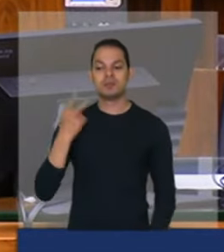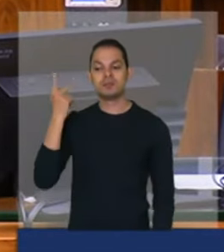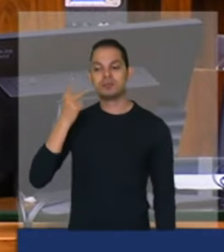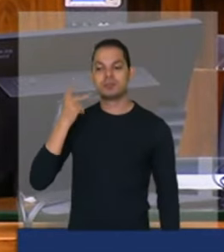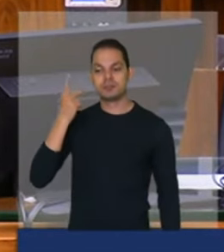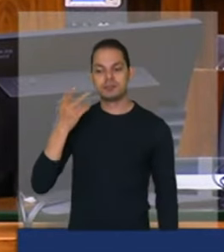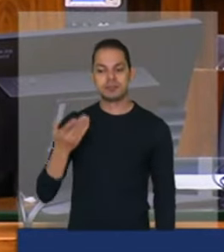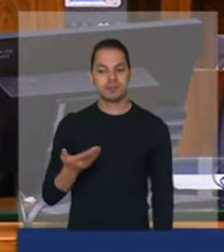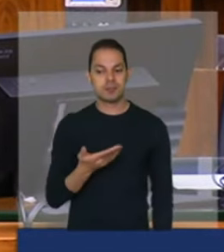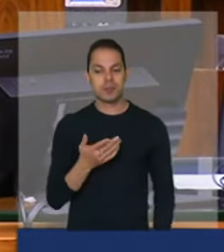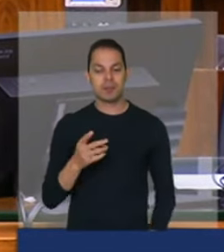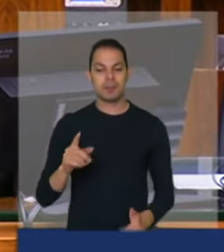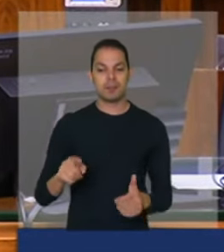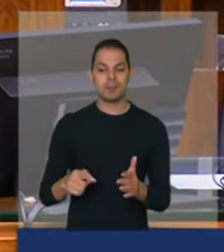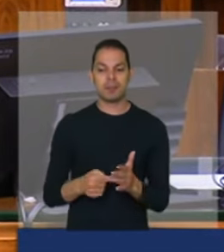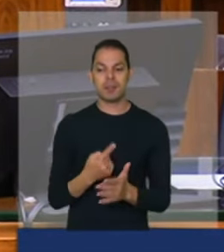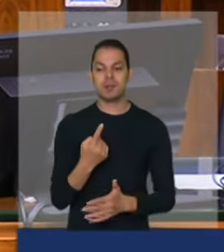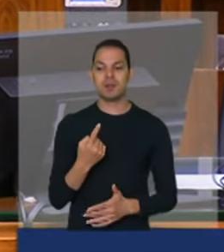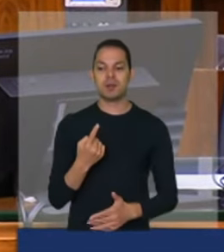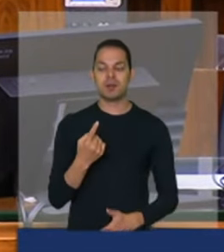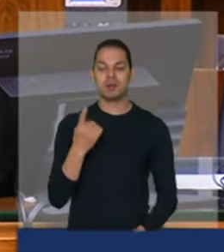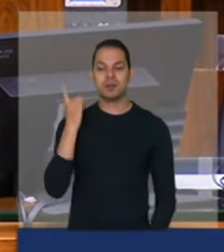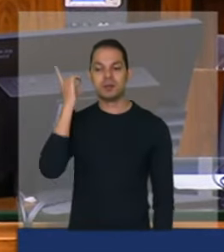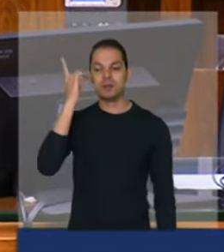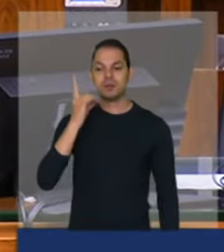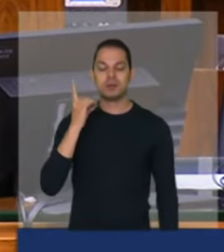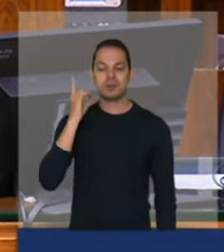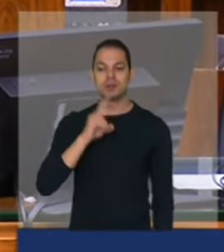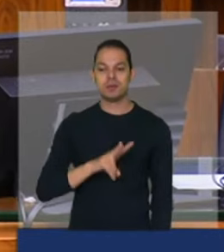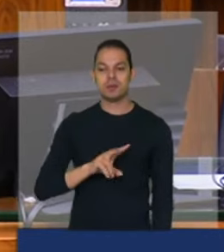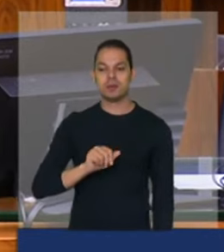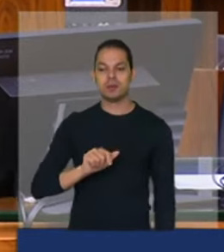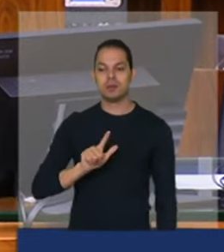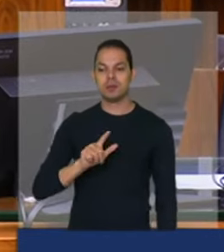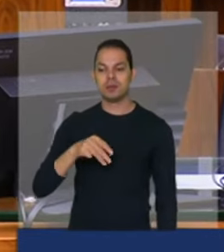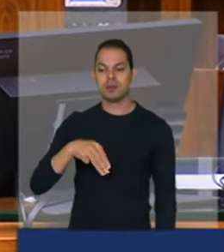primeiro deputado Valmir Assunção